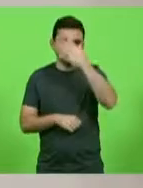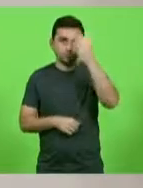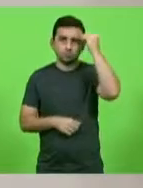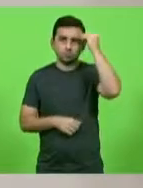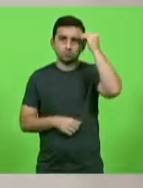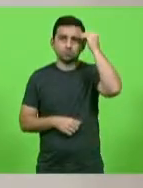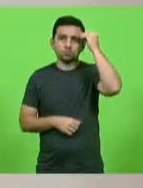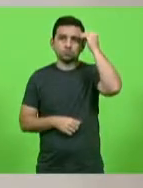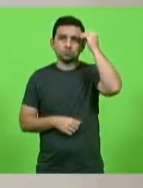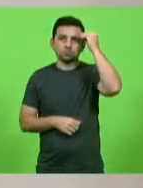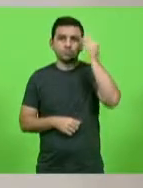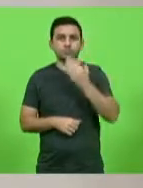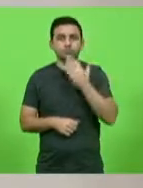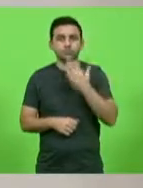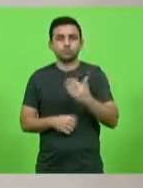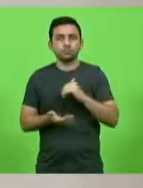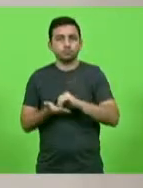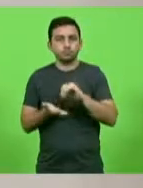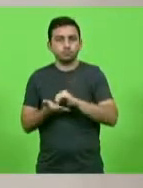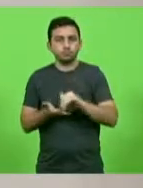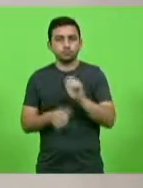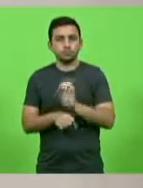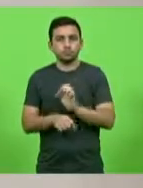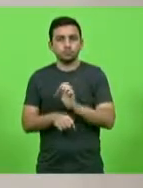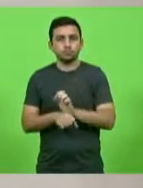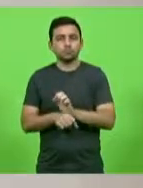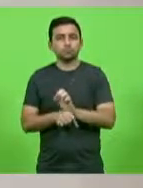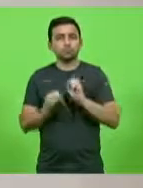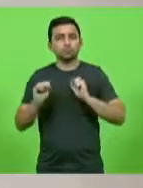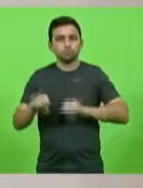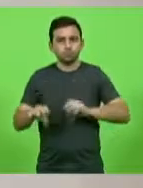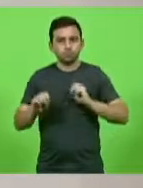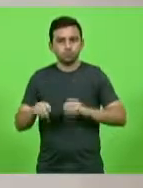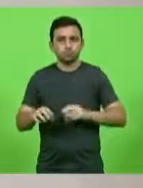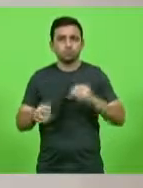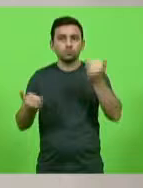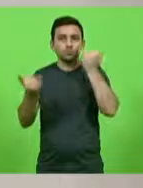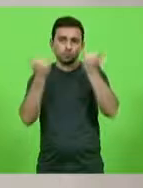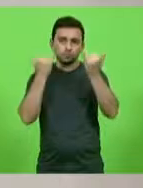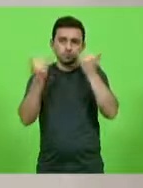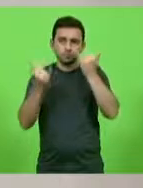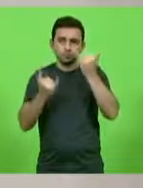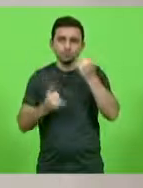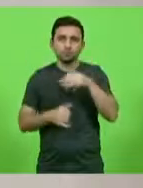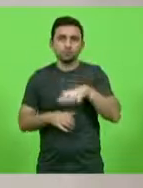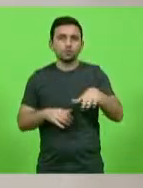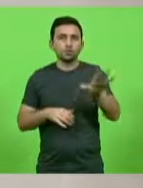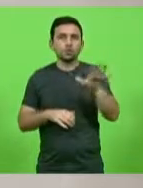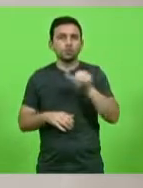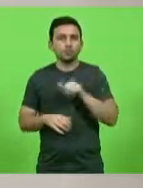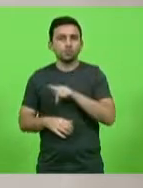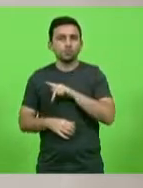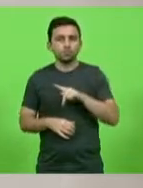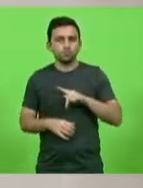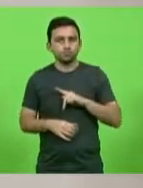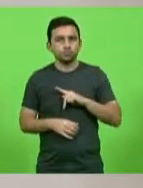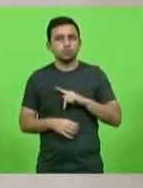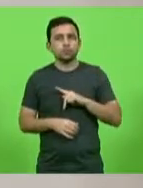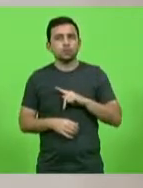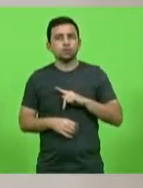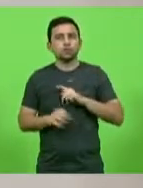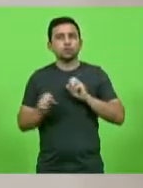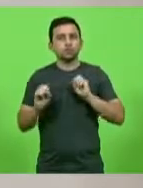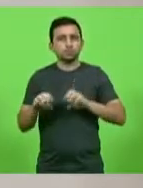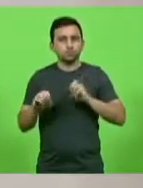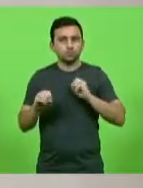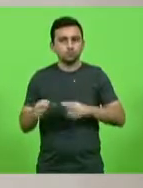solicitando ao secretário do Estado da Educação informações acerca da chamada pública para a educação dos